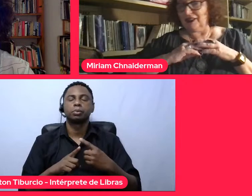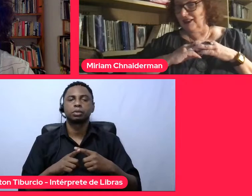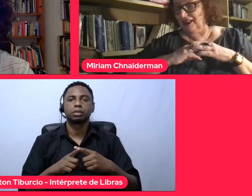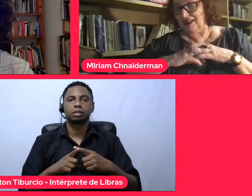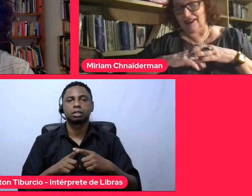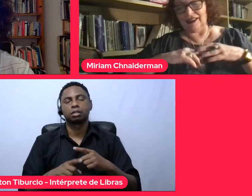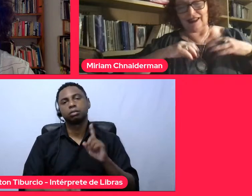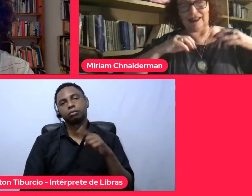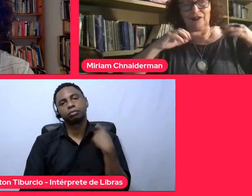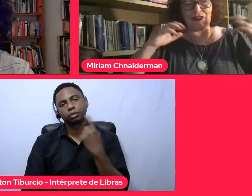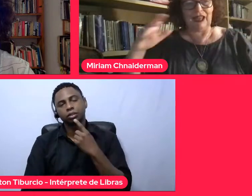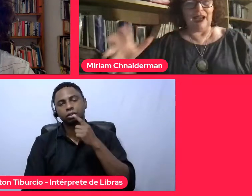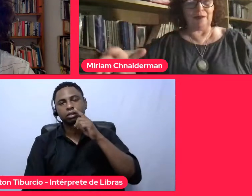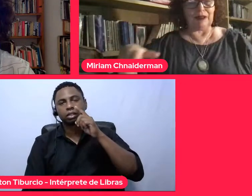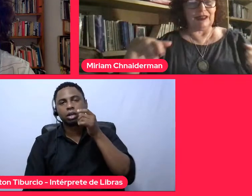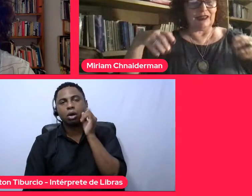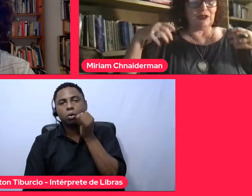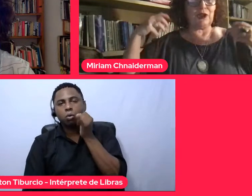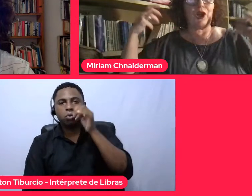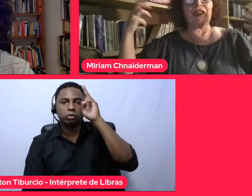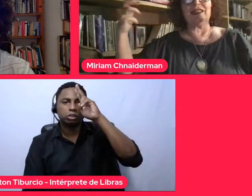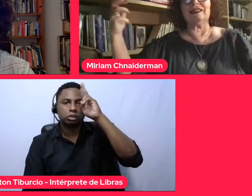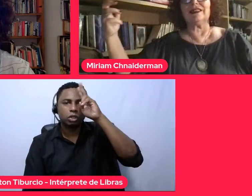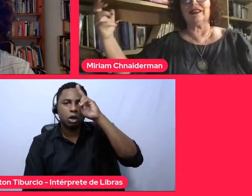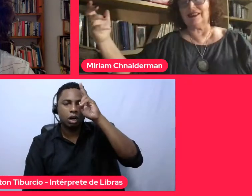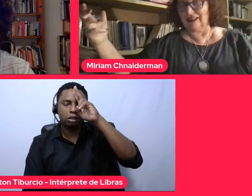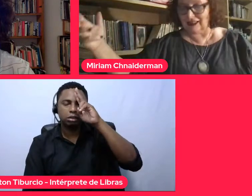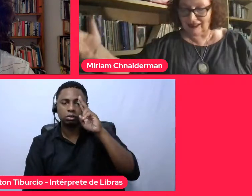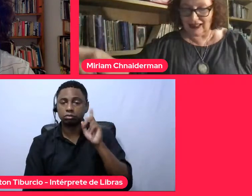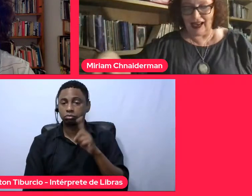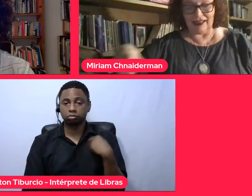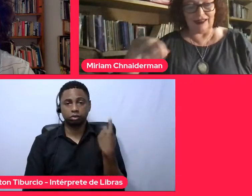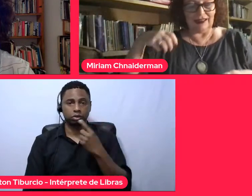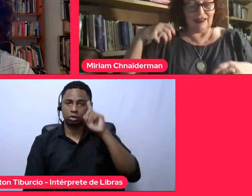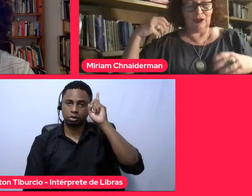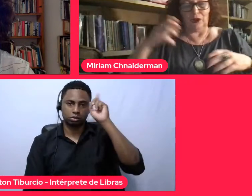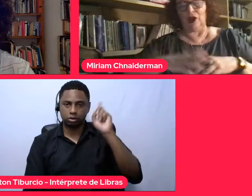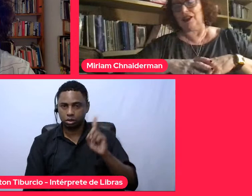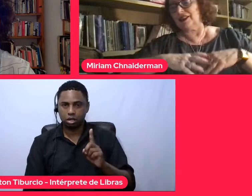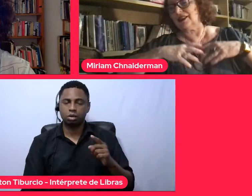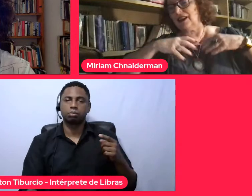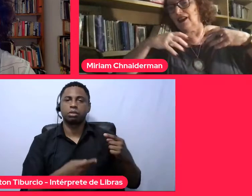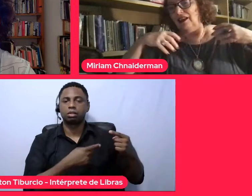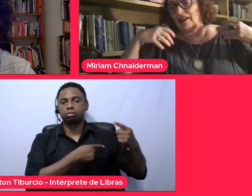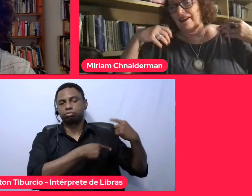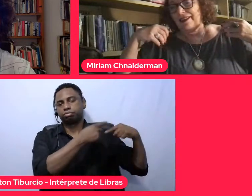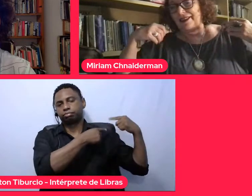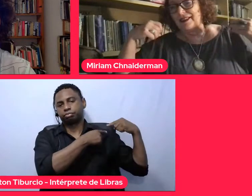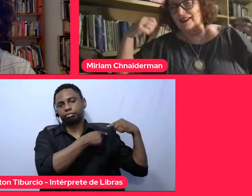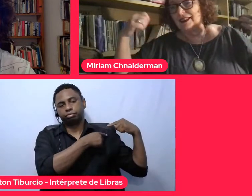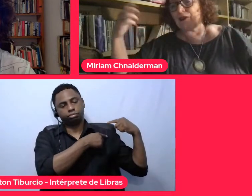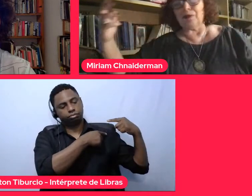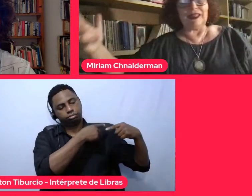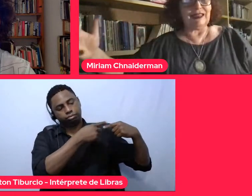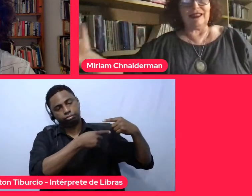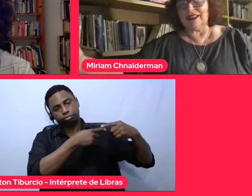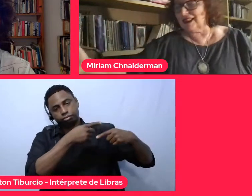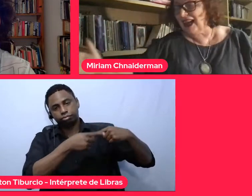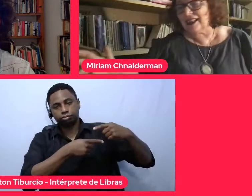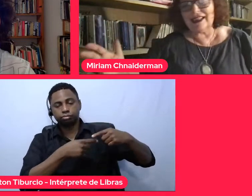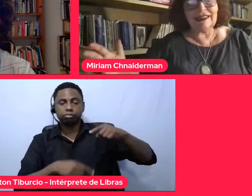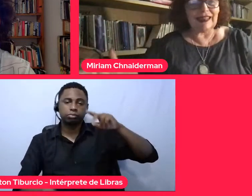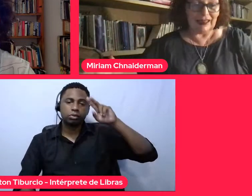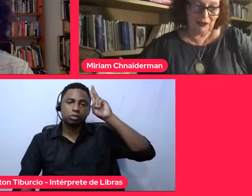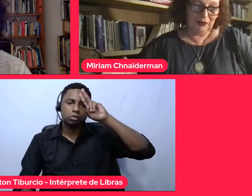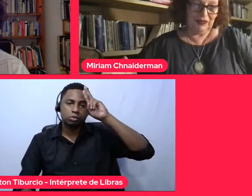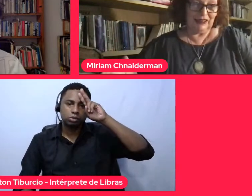histórias que a gente não sabe, de histórias ancestrais, de histórias que estão presentes